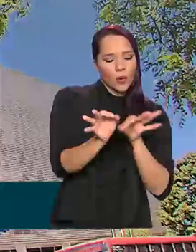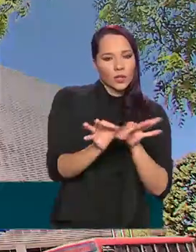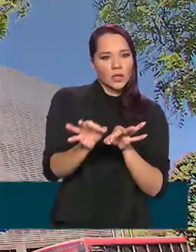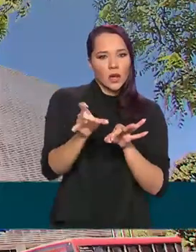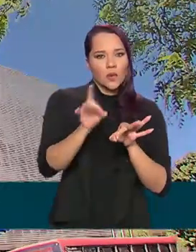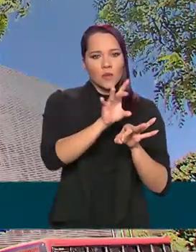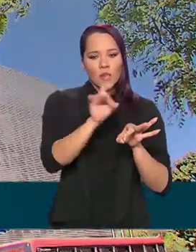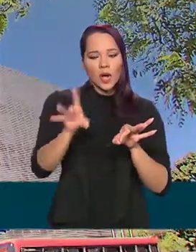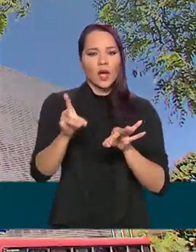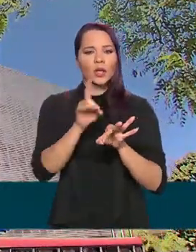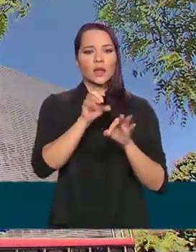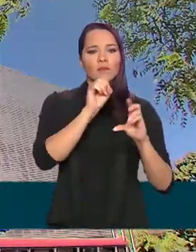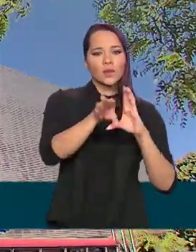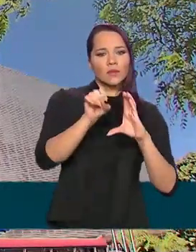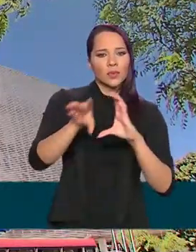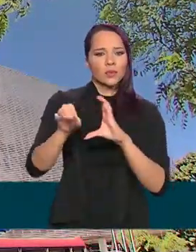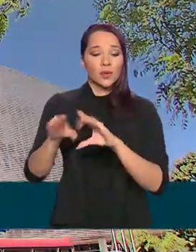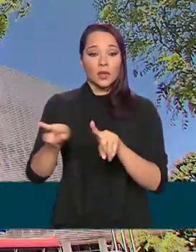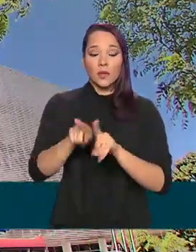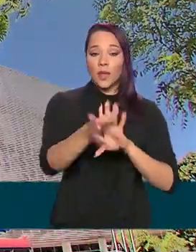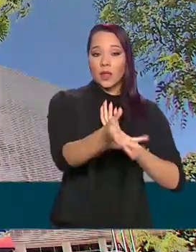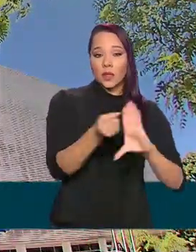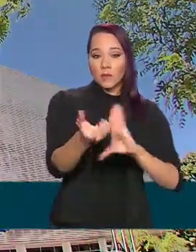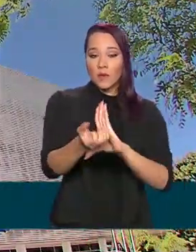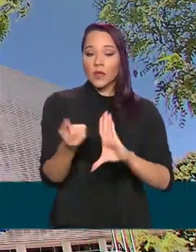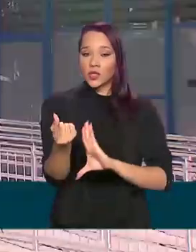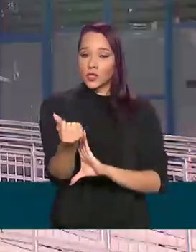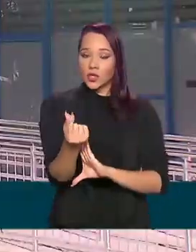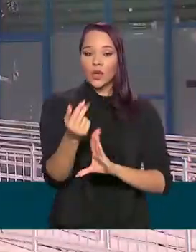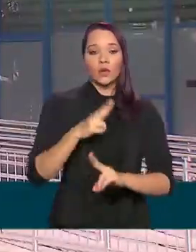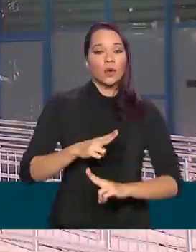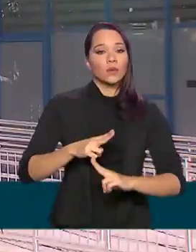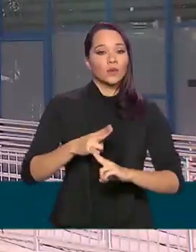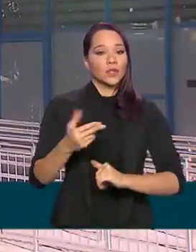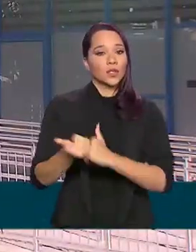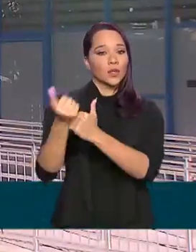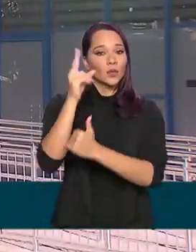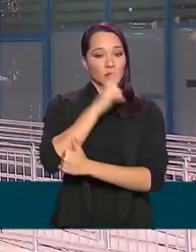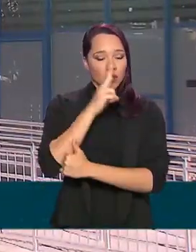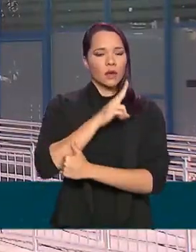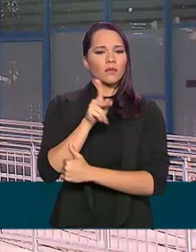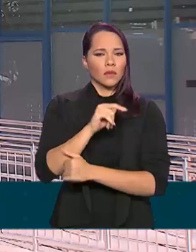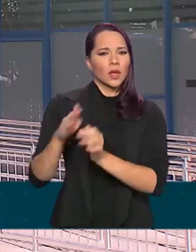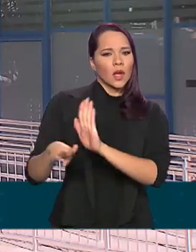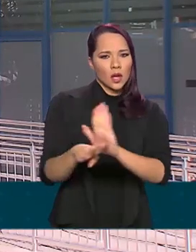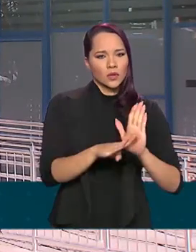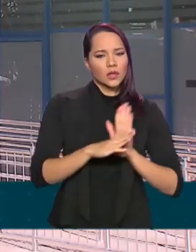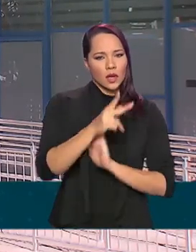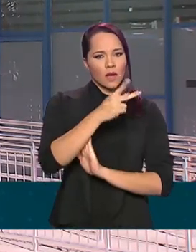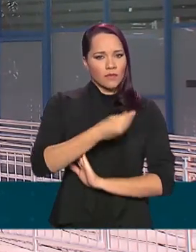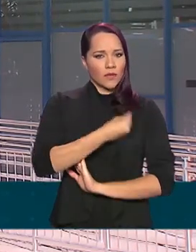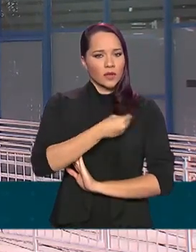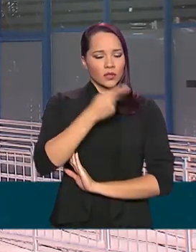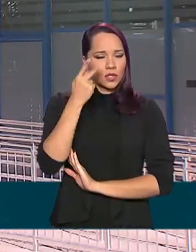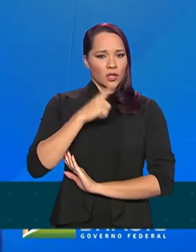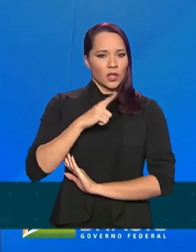ciclos de depósito e saques em espécie do auxílio emergencial deve simplificar a vida de quem recebe o benefício. Por